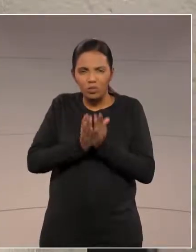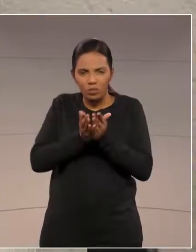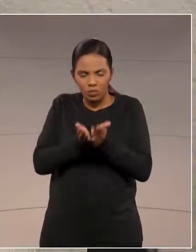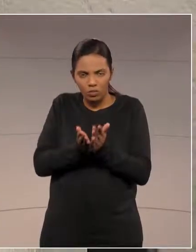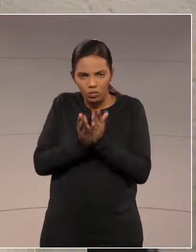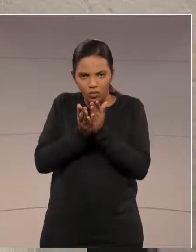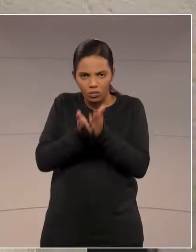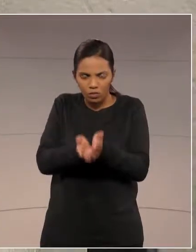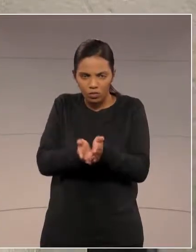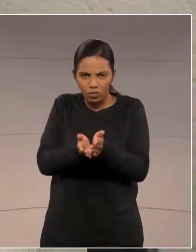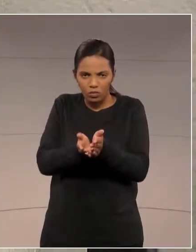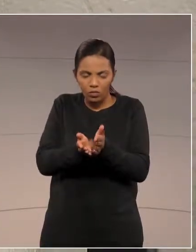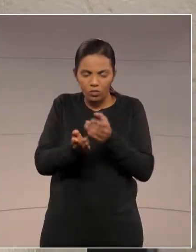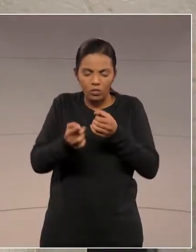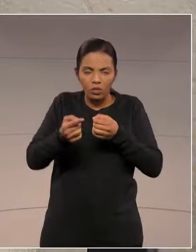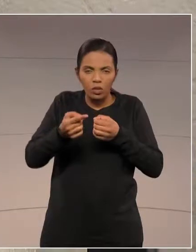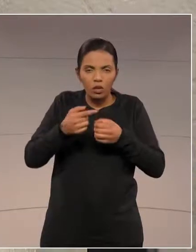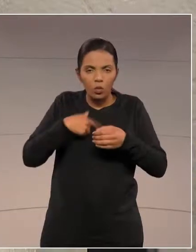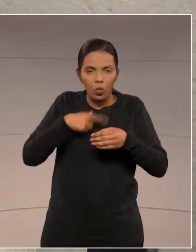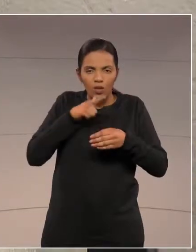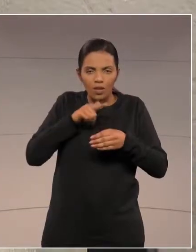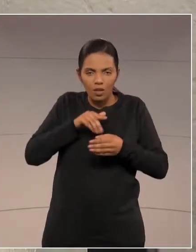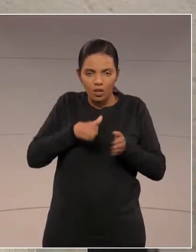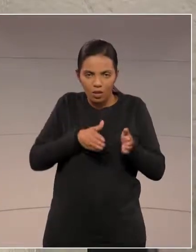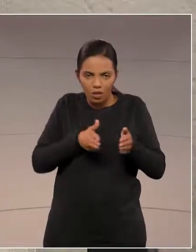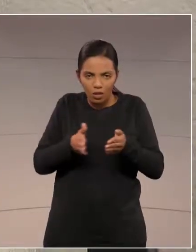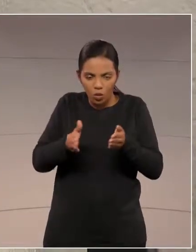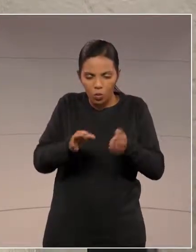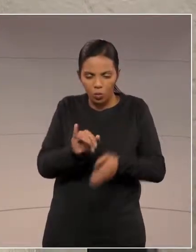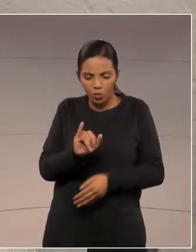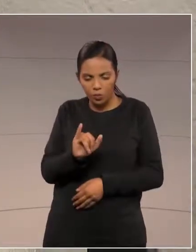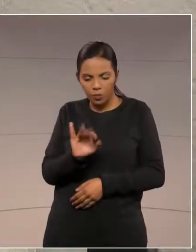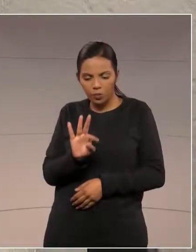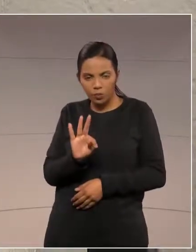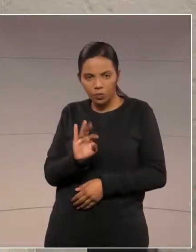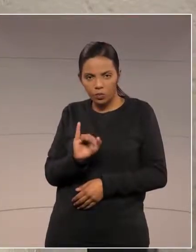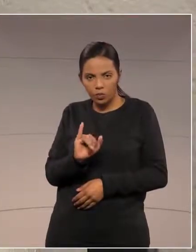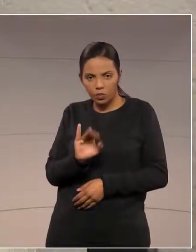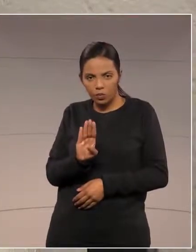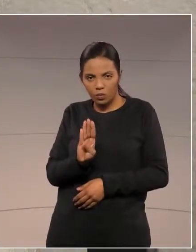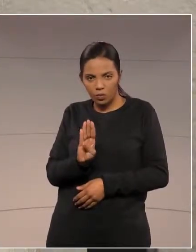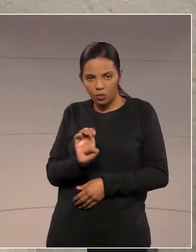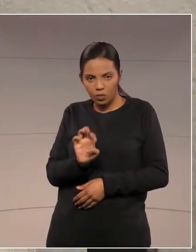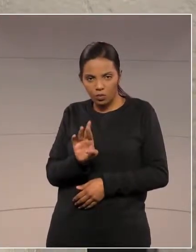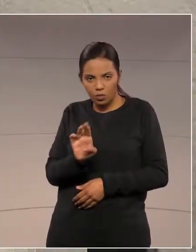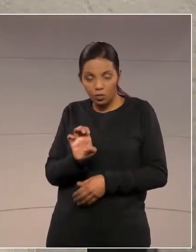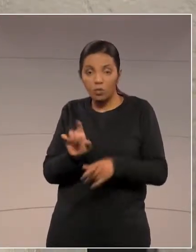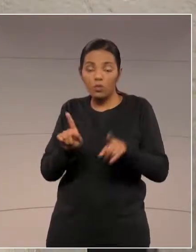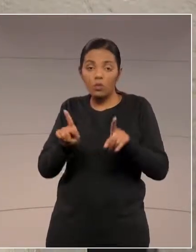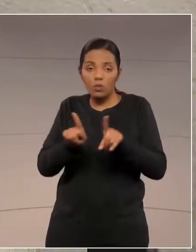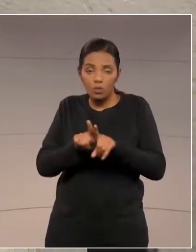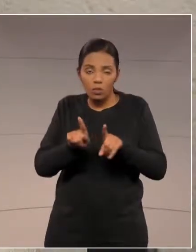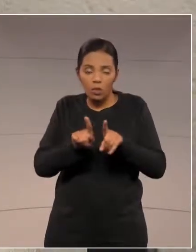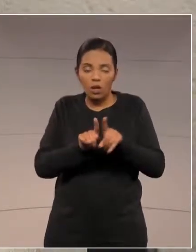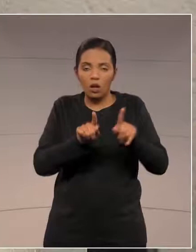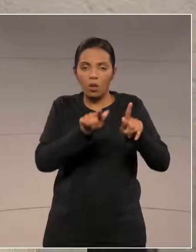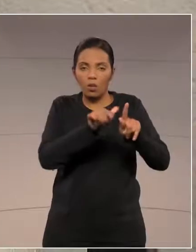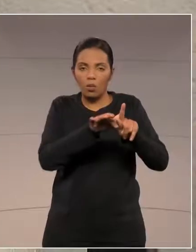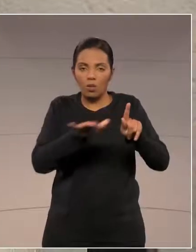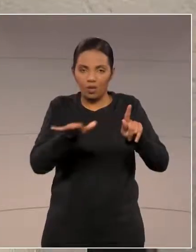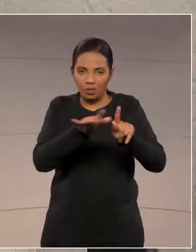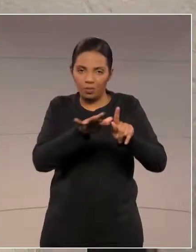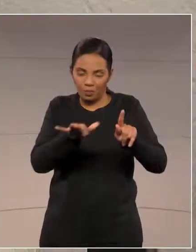do Rio Itiberê e também da nossa Bahia de Guaratuba. Eu recebi um material,